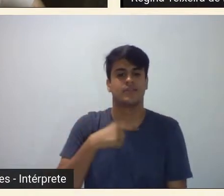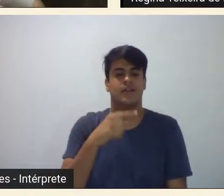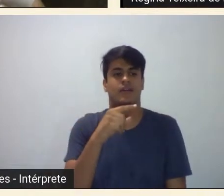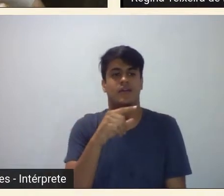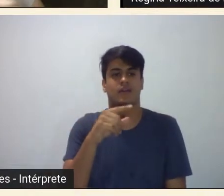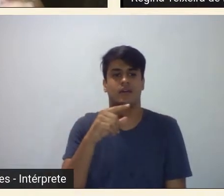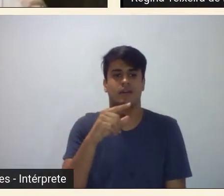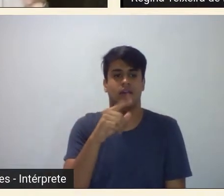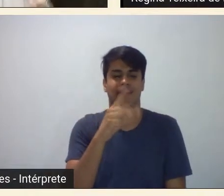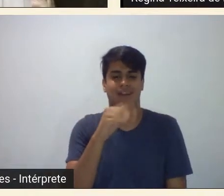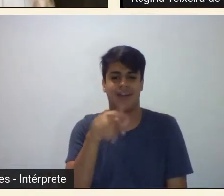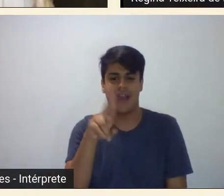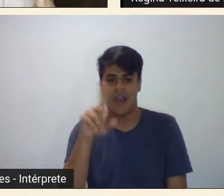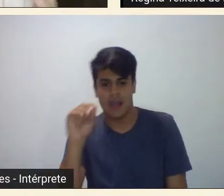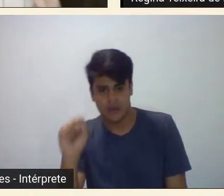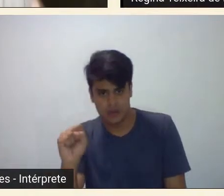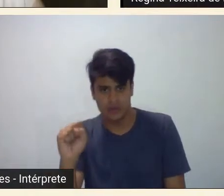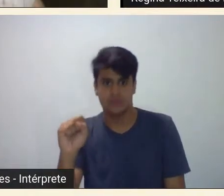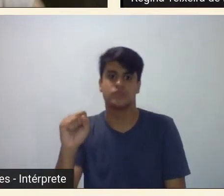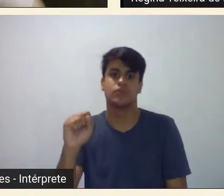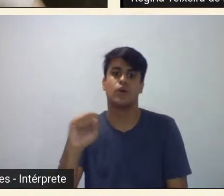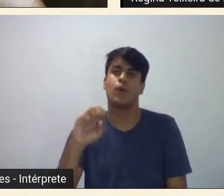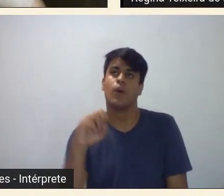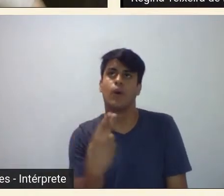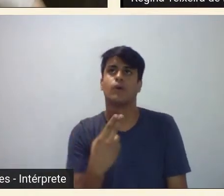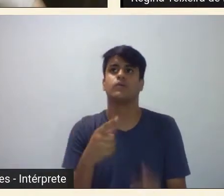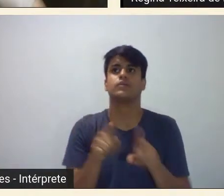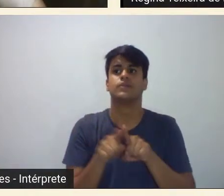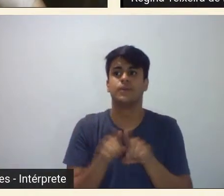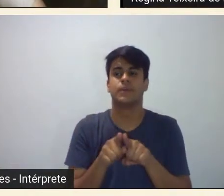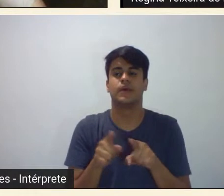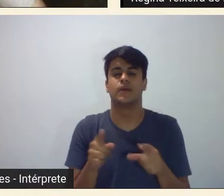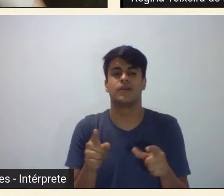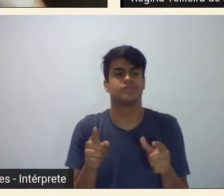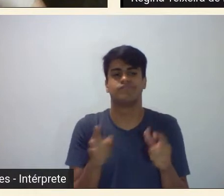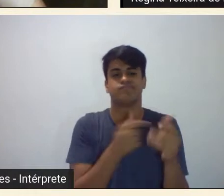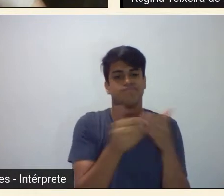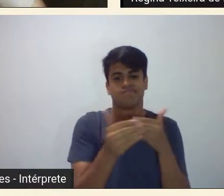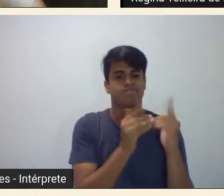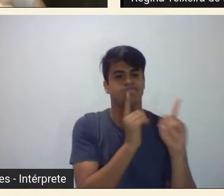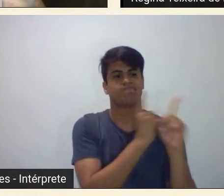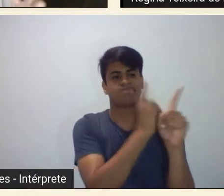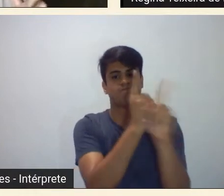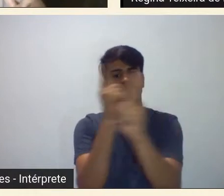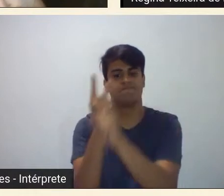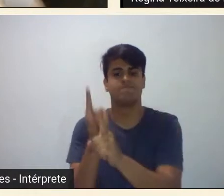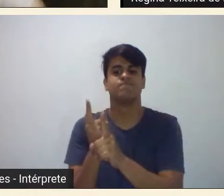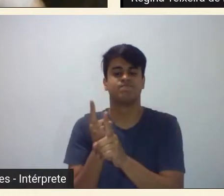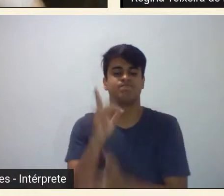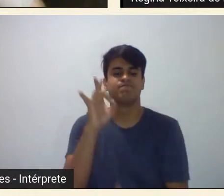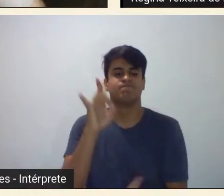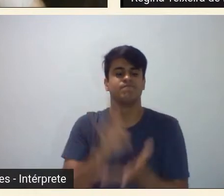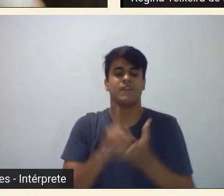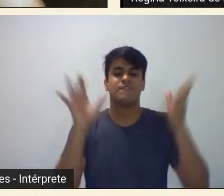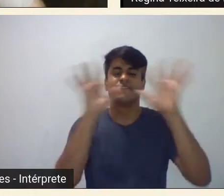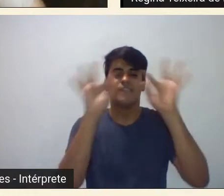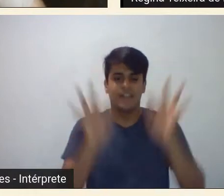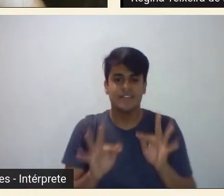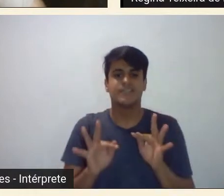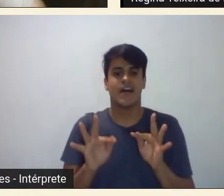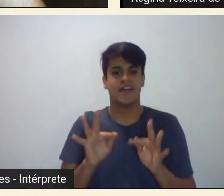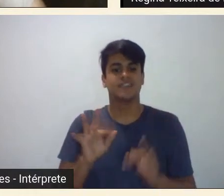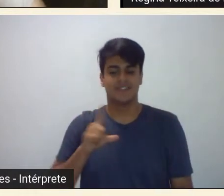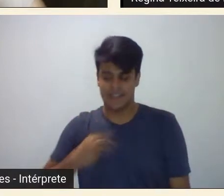assim Raul Boco entende? eu acho que foi uma felicidade eles estarem vivos